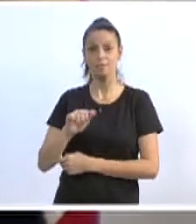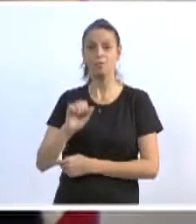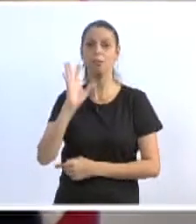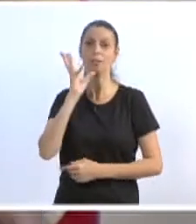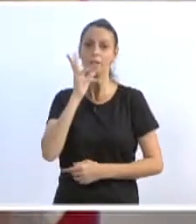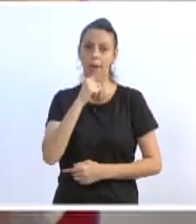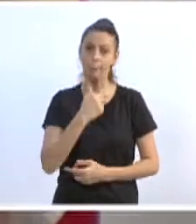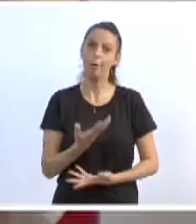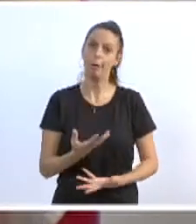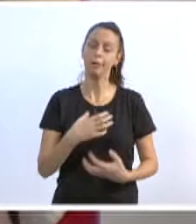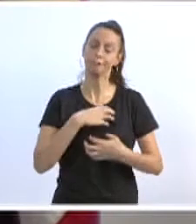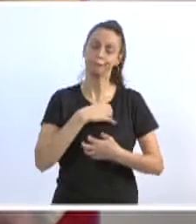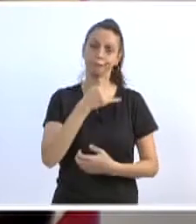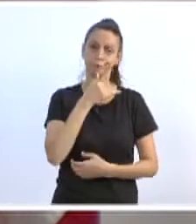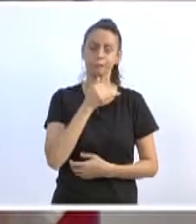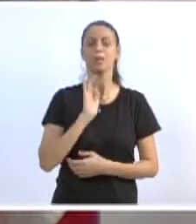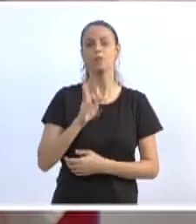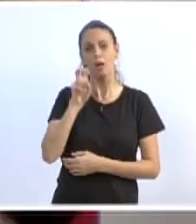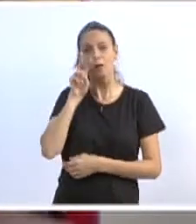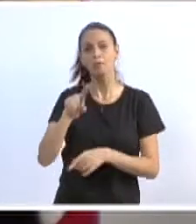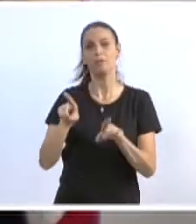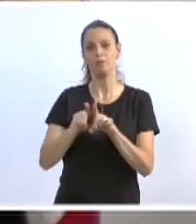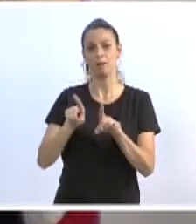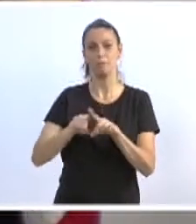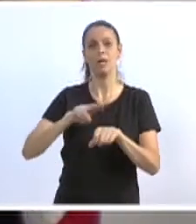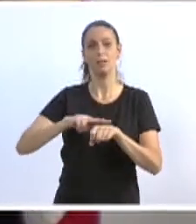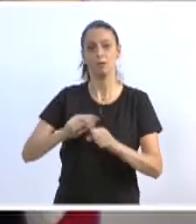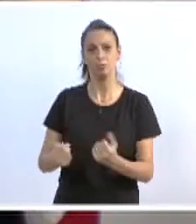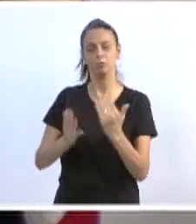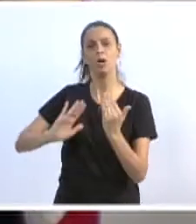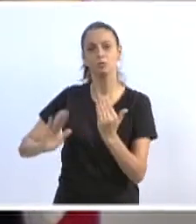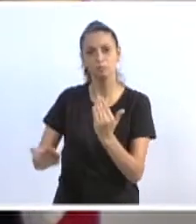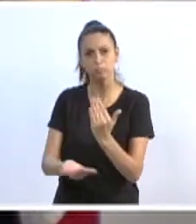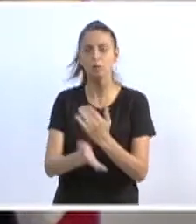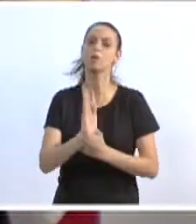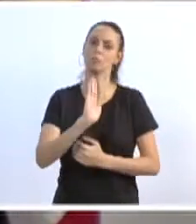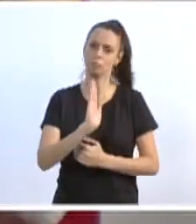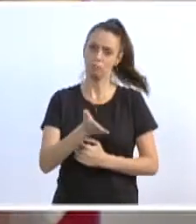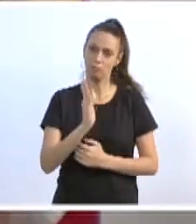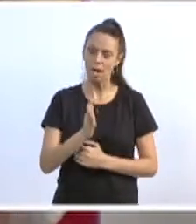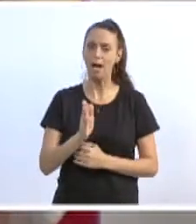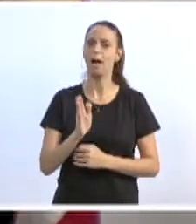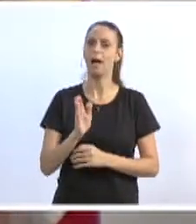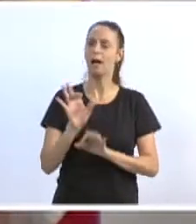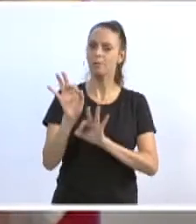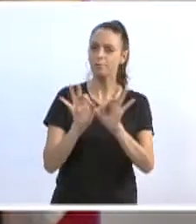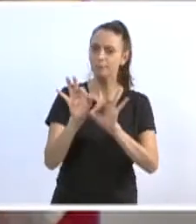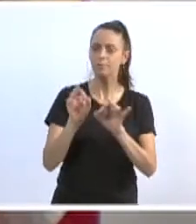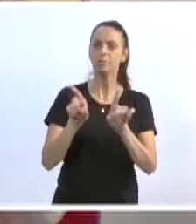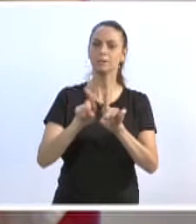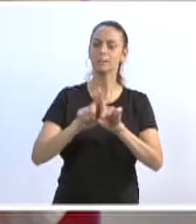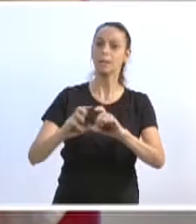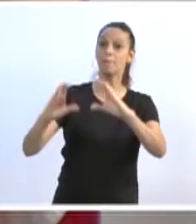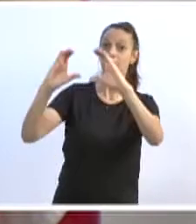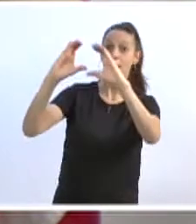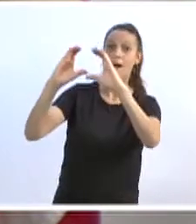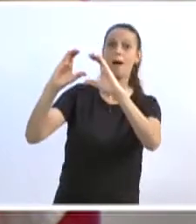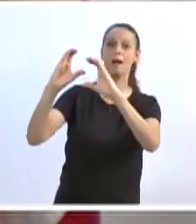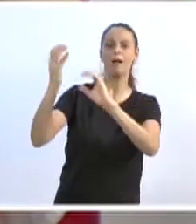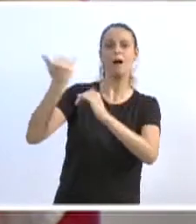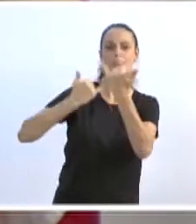passando lá também, roçar a via, como o Mantal tinha falado hoje, roçar um pouquinho mais adiante, as placas de sinalizações, alguma coisa